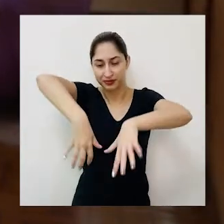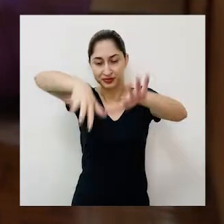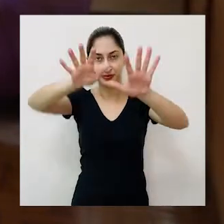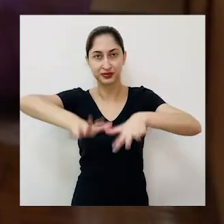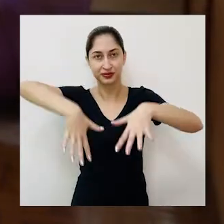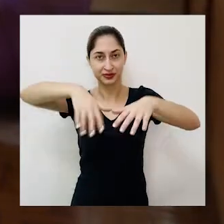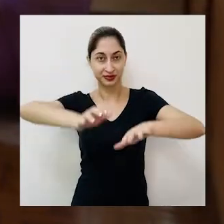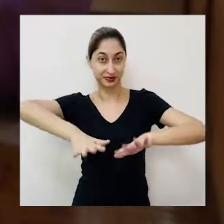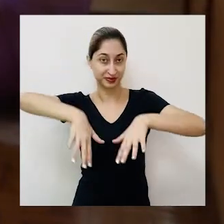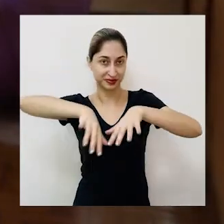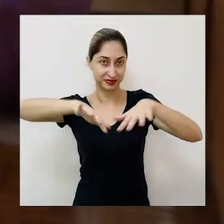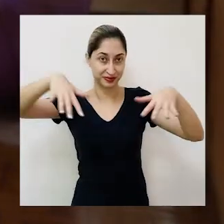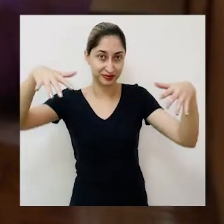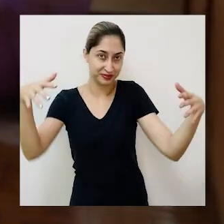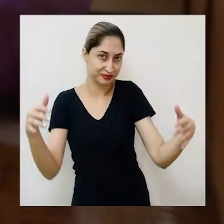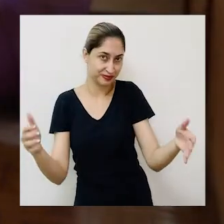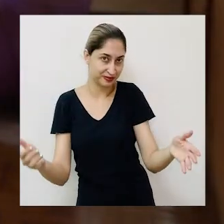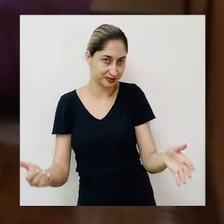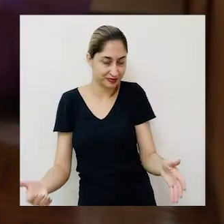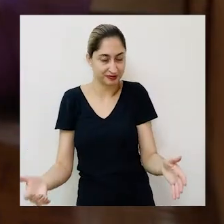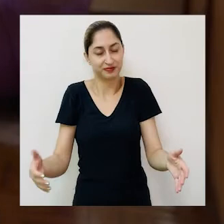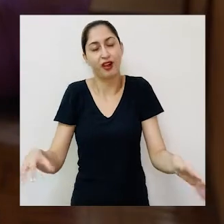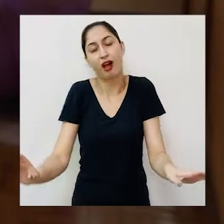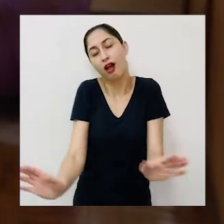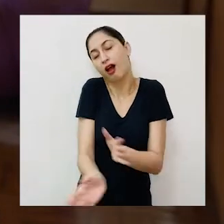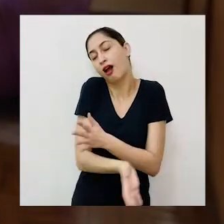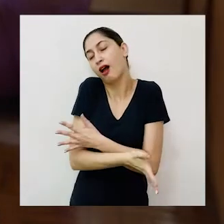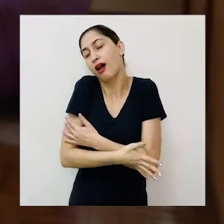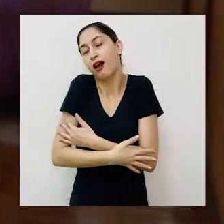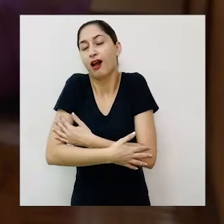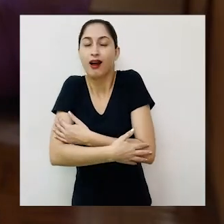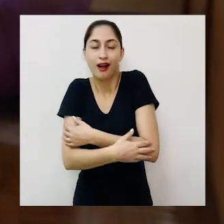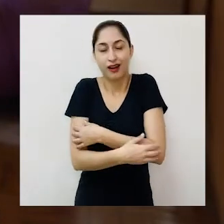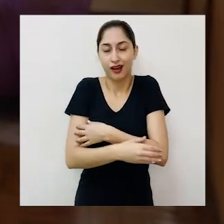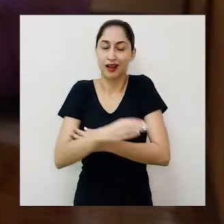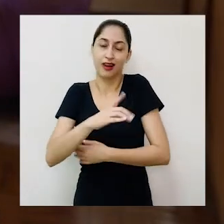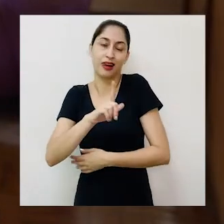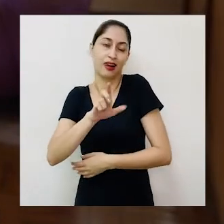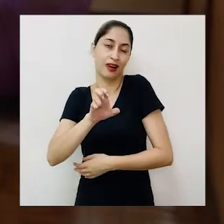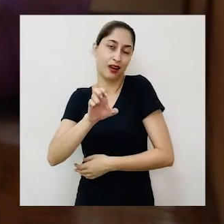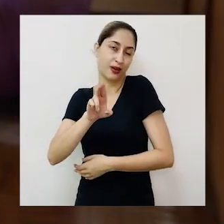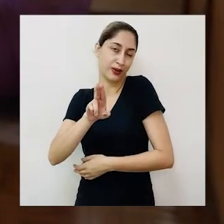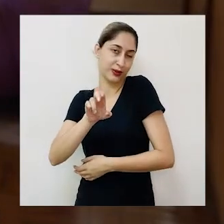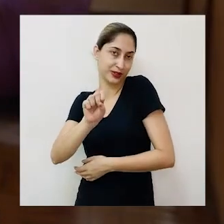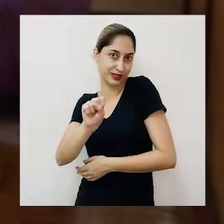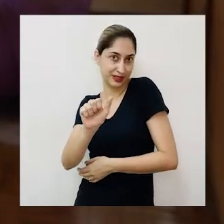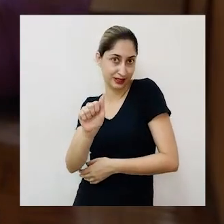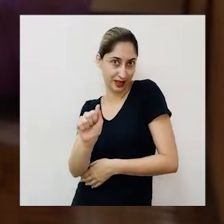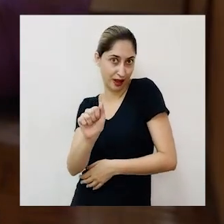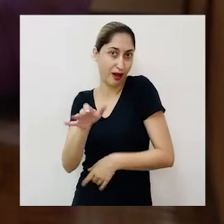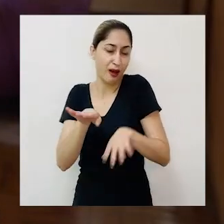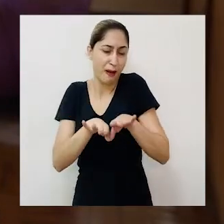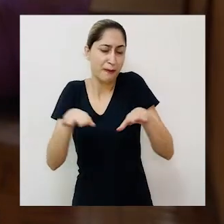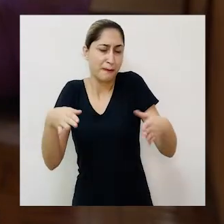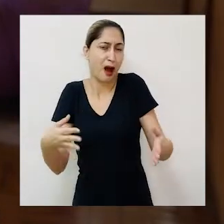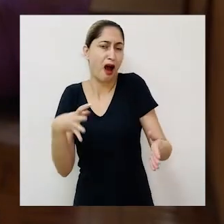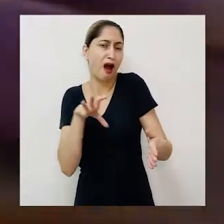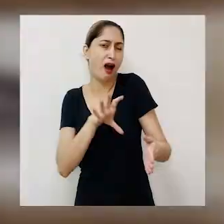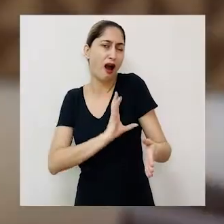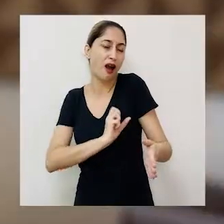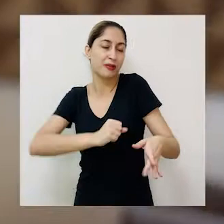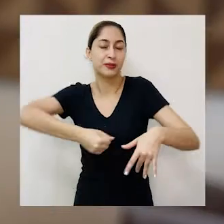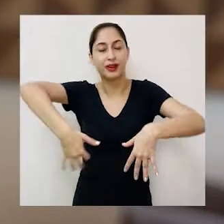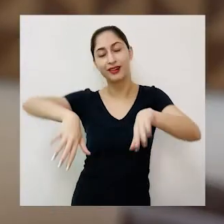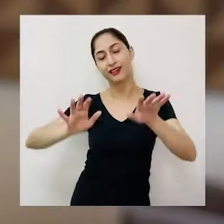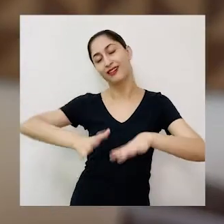nas horas das refeições, quando recebe o abraço de Cleusa Toalha de Mesa, sua grande paixão.